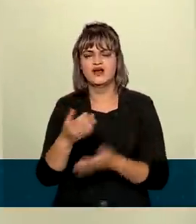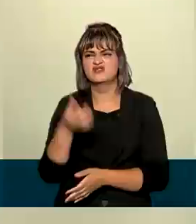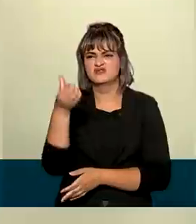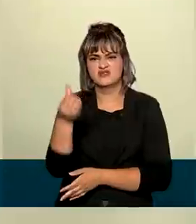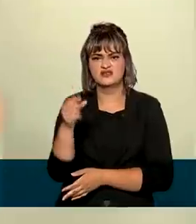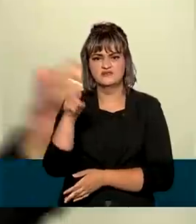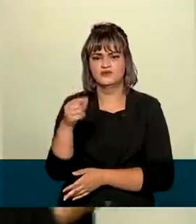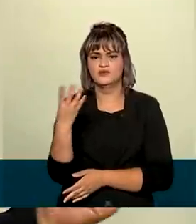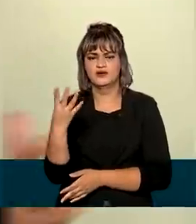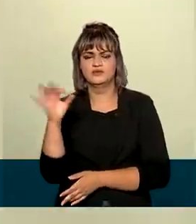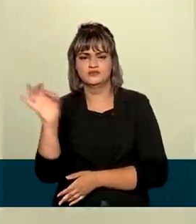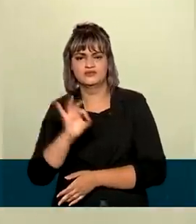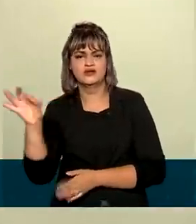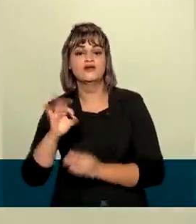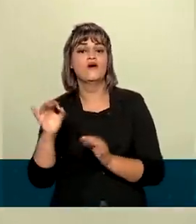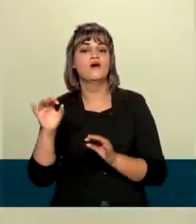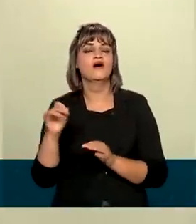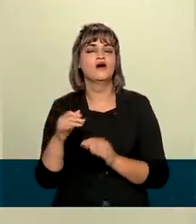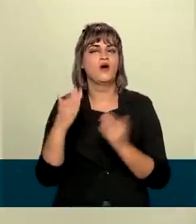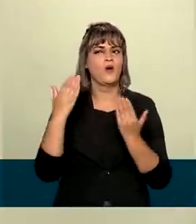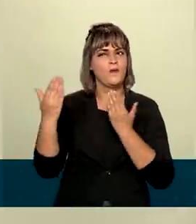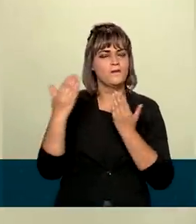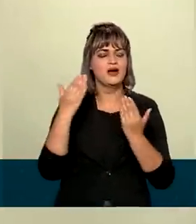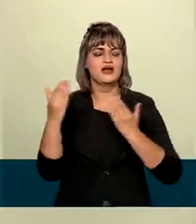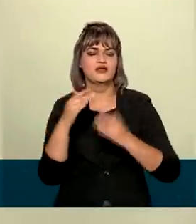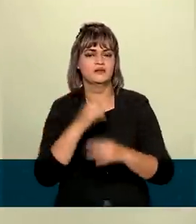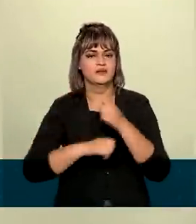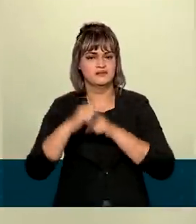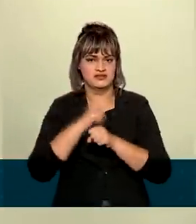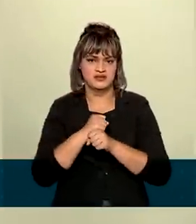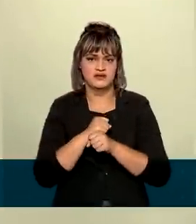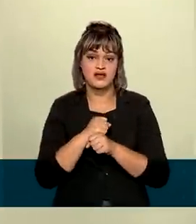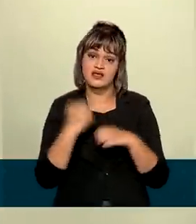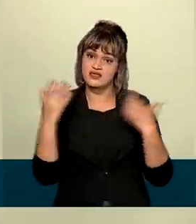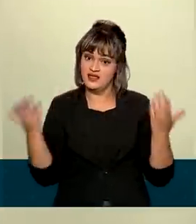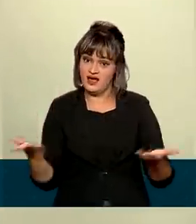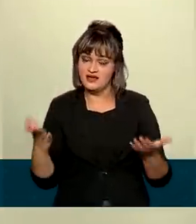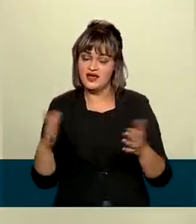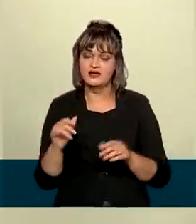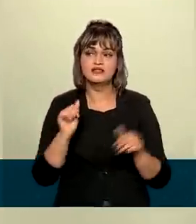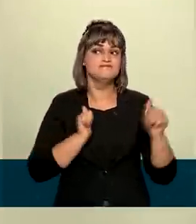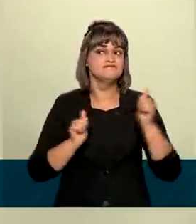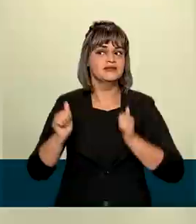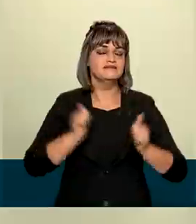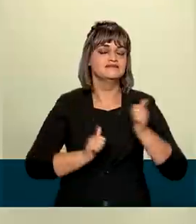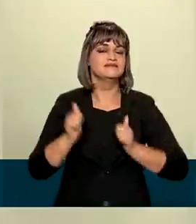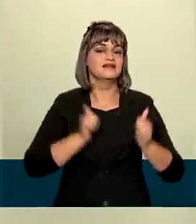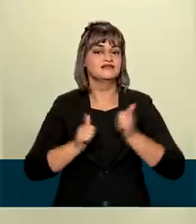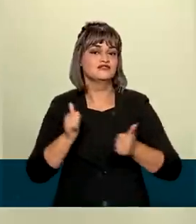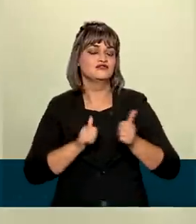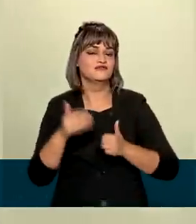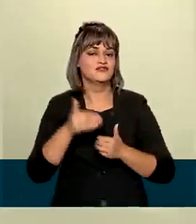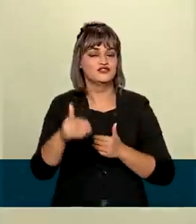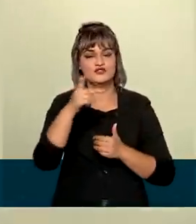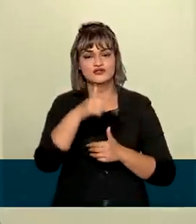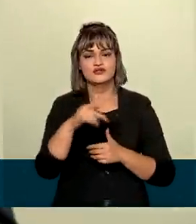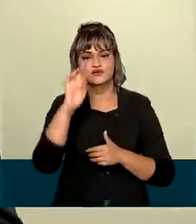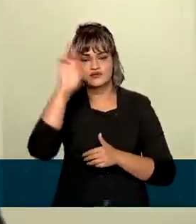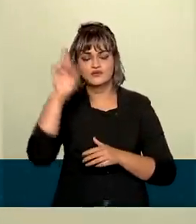,4%, comparado com o resultado do ano passado. Dessa forma, as expectativas dos agentes econômicos